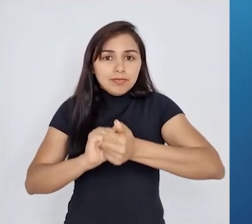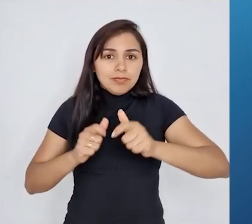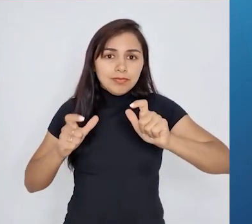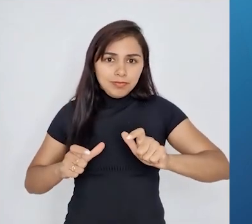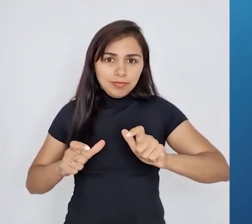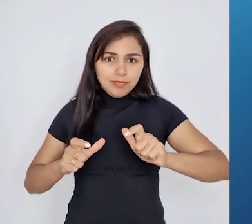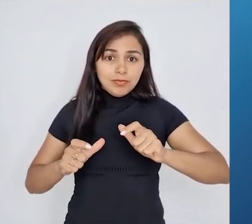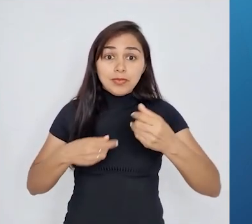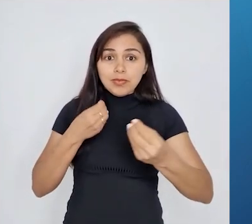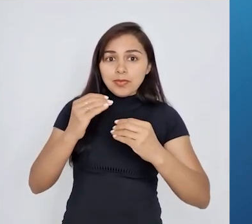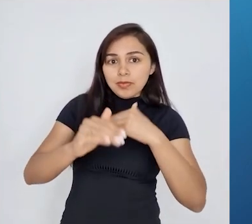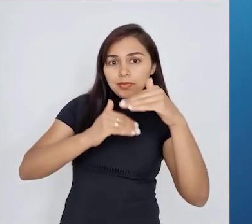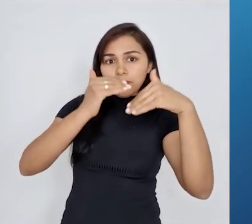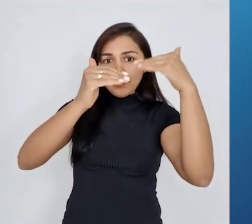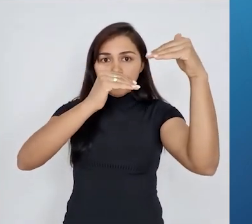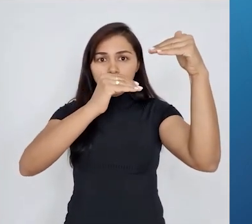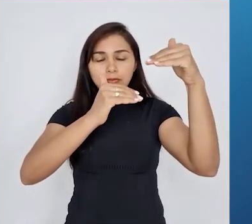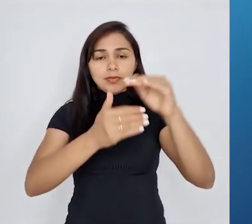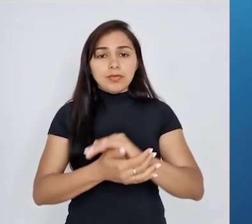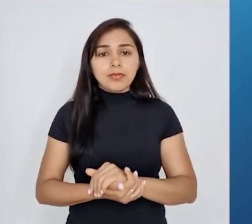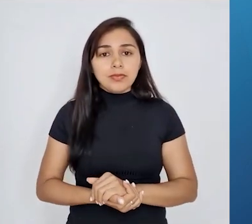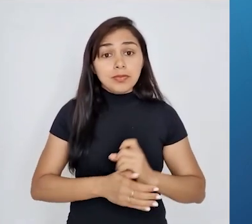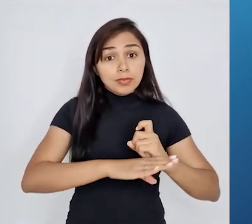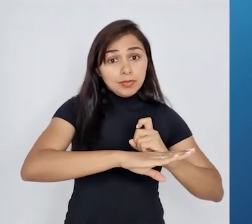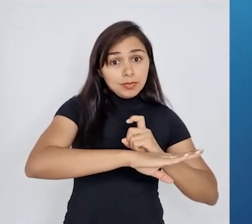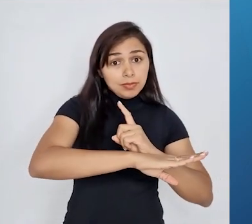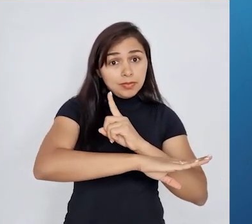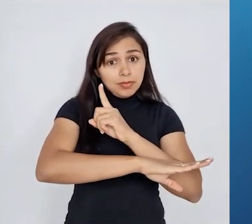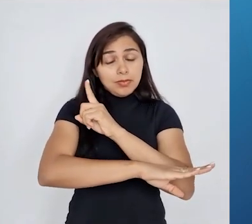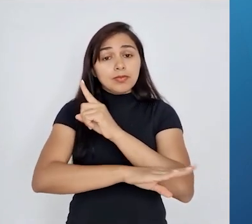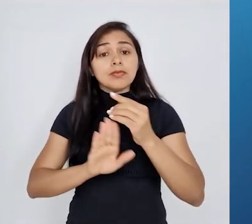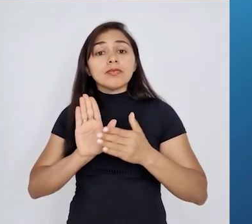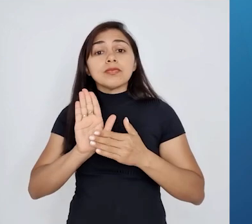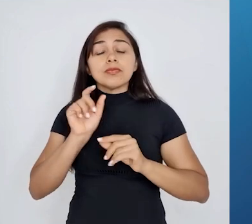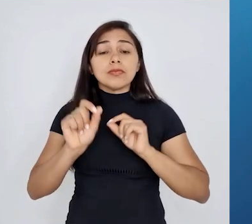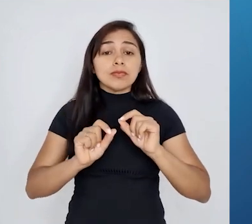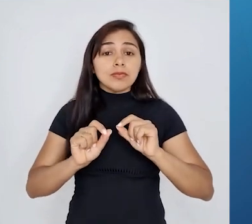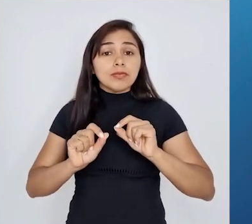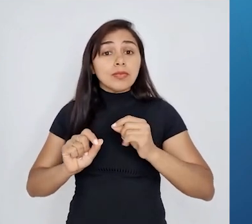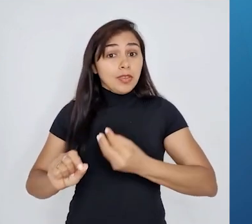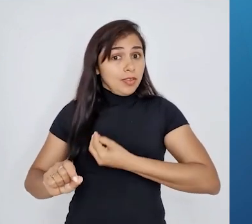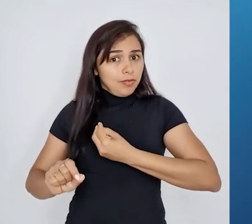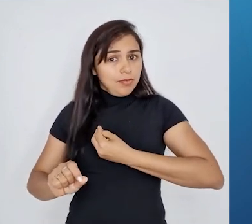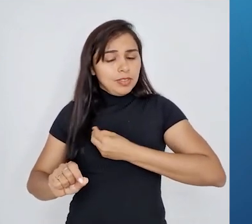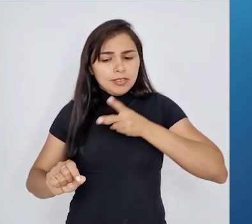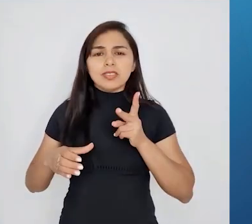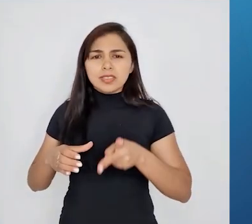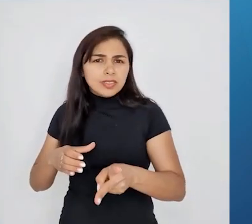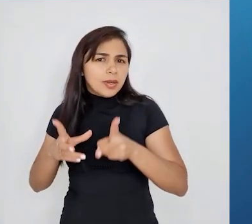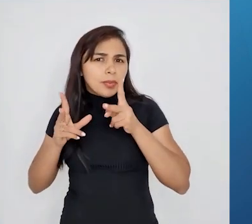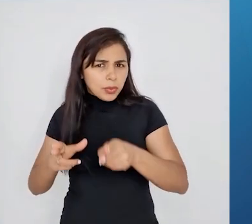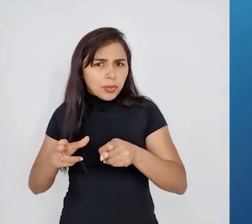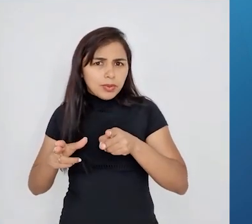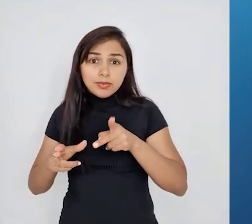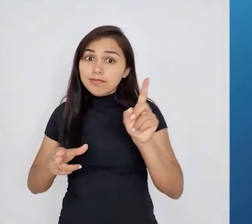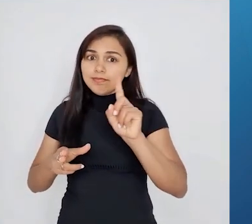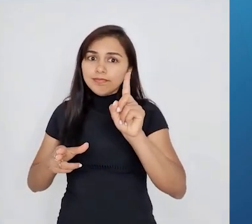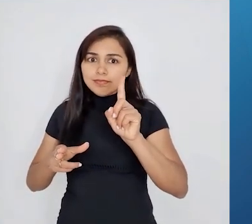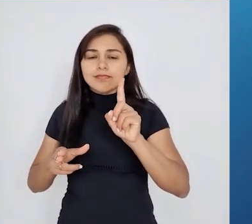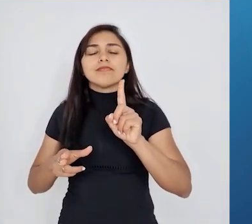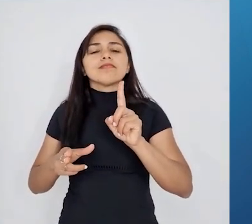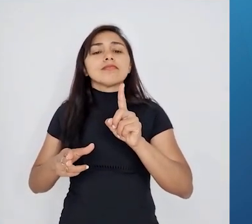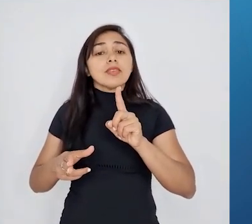das espécies. A evolução das espécies propôs que as espécies não são fixas, mas evoluem ao longo do tempo.